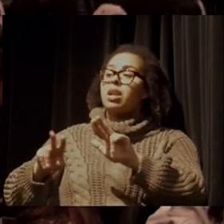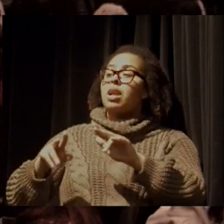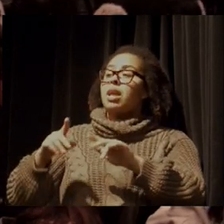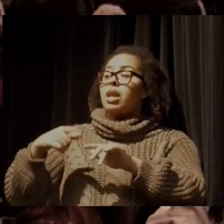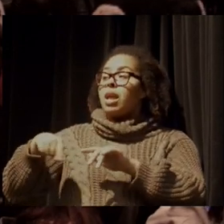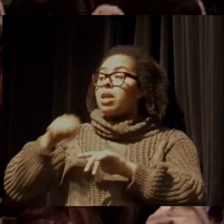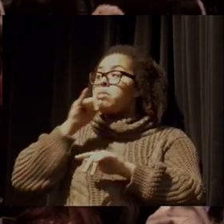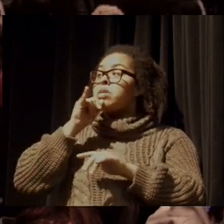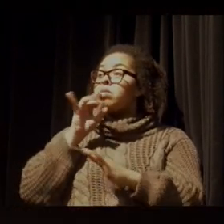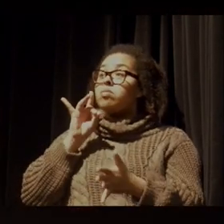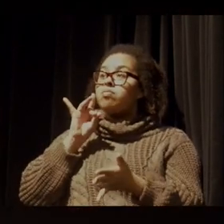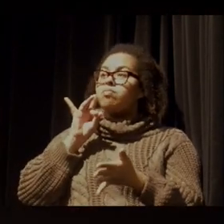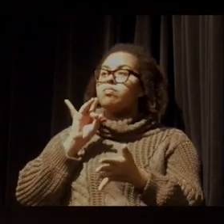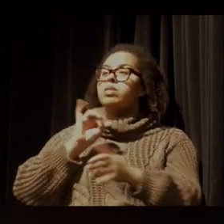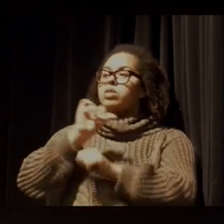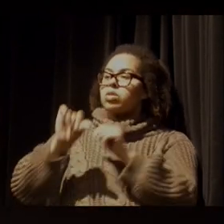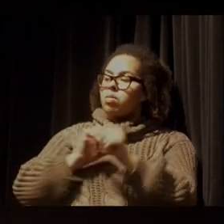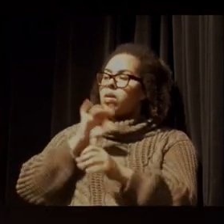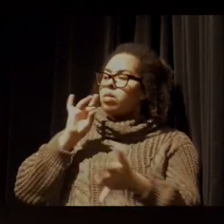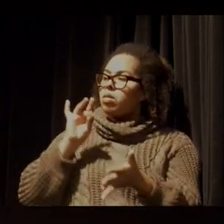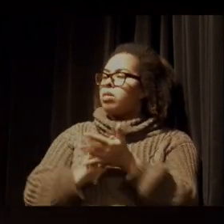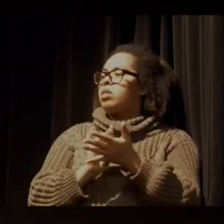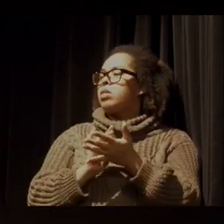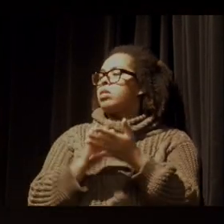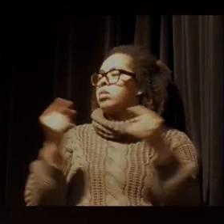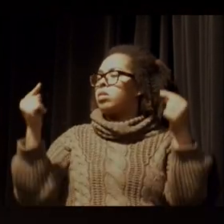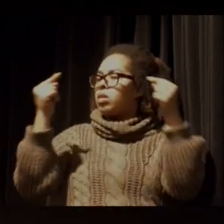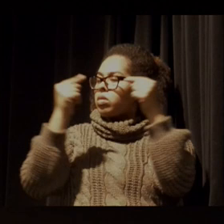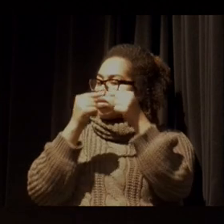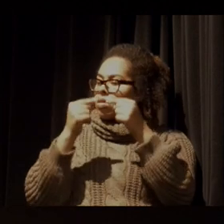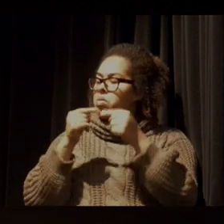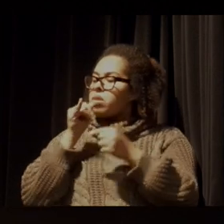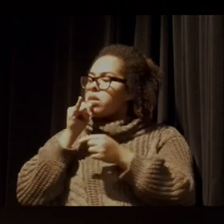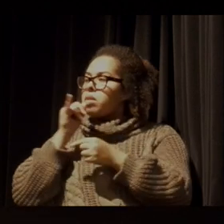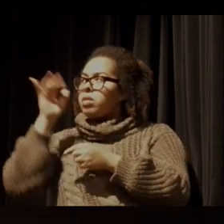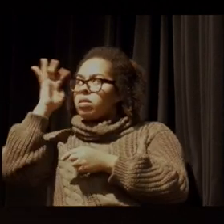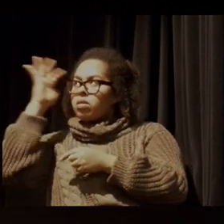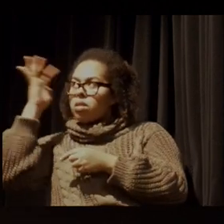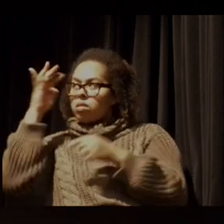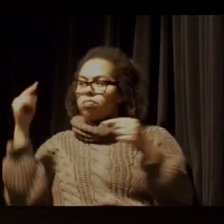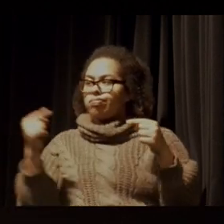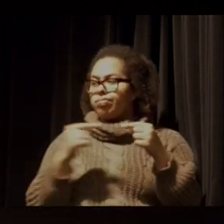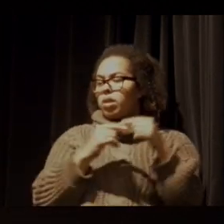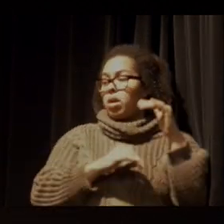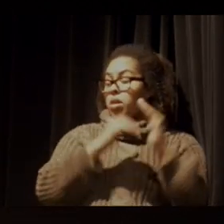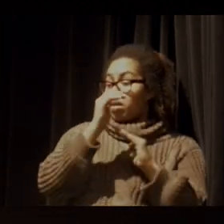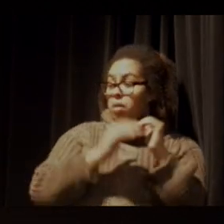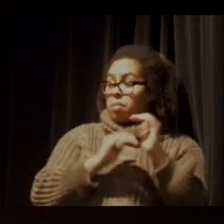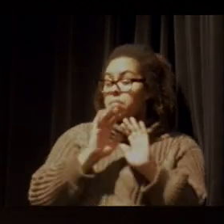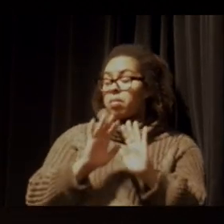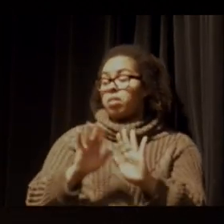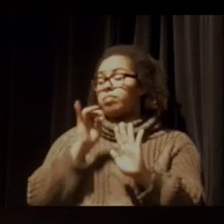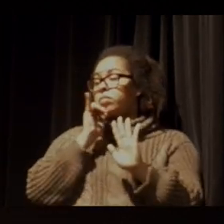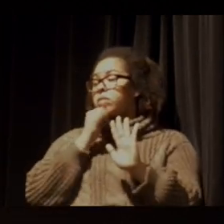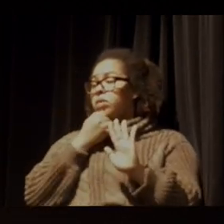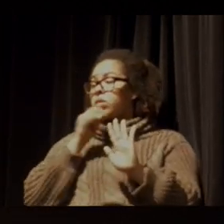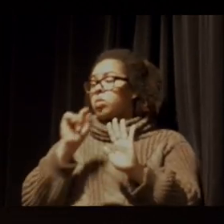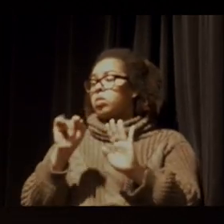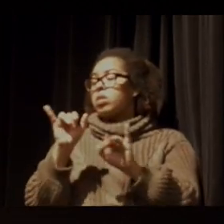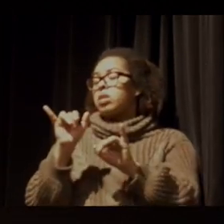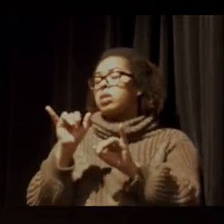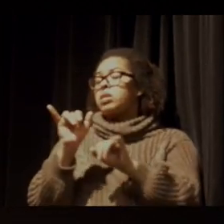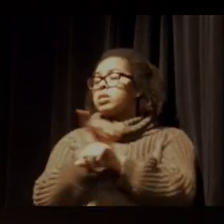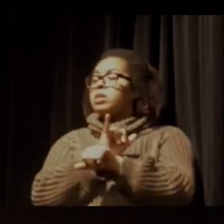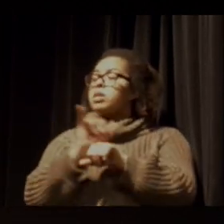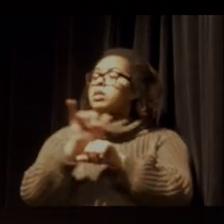têm uma concretude, quando eles estão associados a uma prática, é ótimo. Mas, lamentavelmente, muitos deles têm sido usados só para